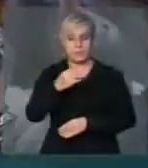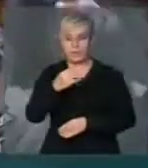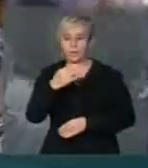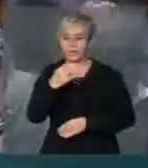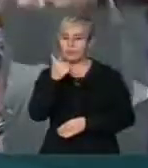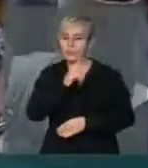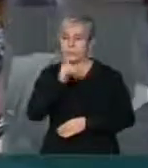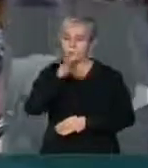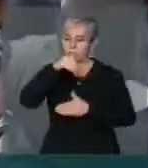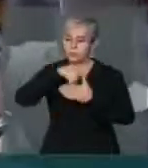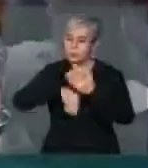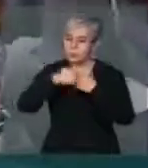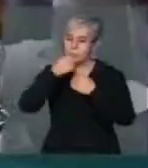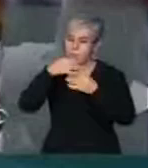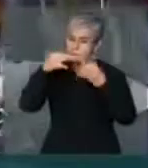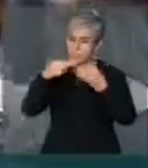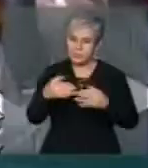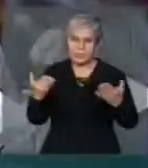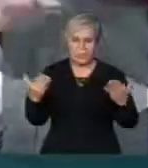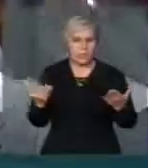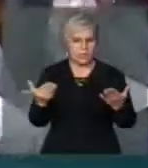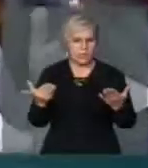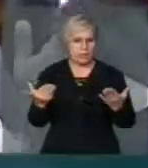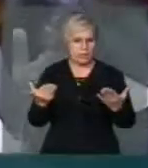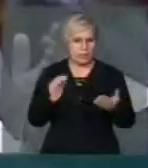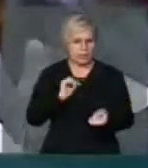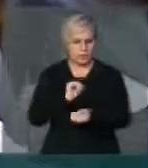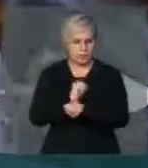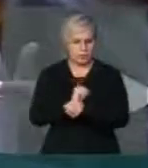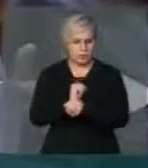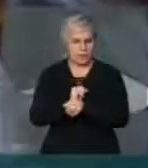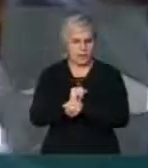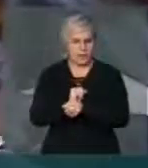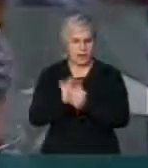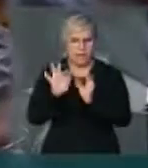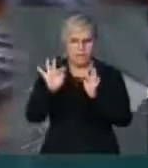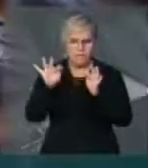Ninguém quer deixar isso para o fim do mundo e o fim dos tempos, não.